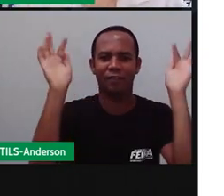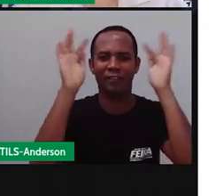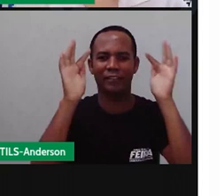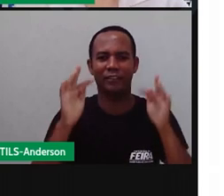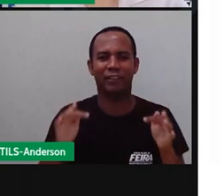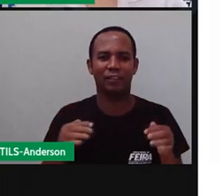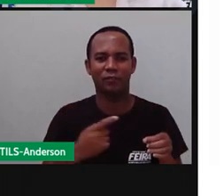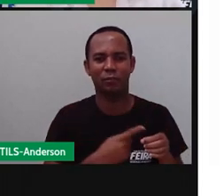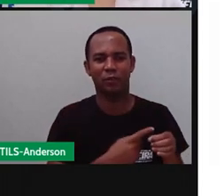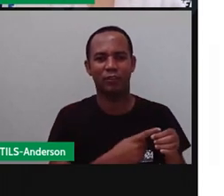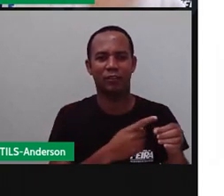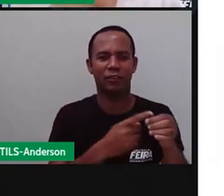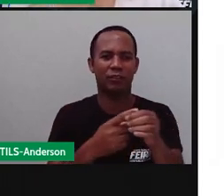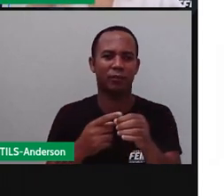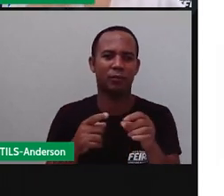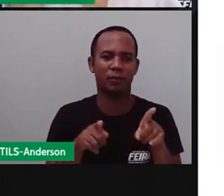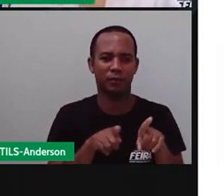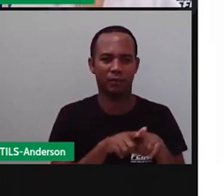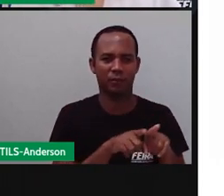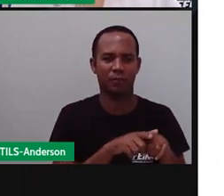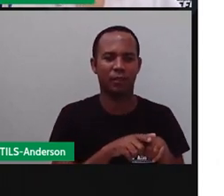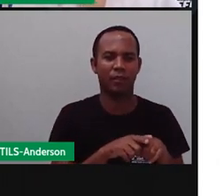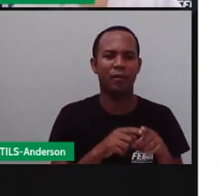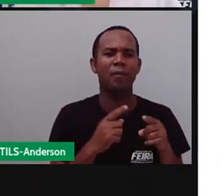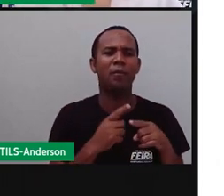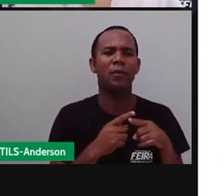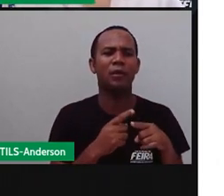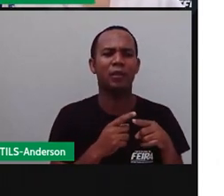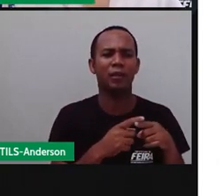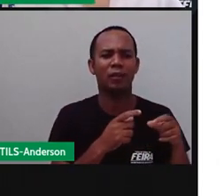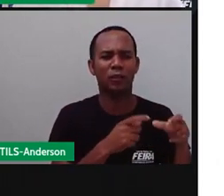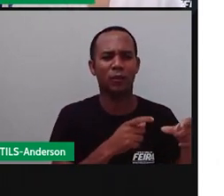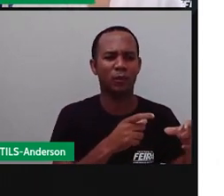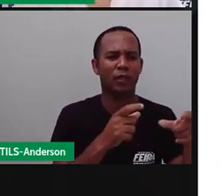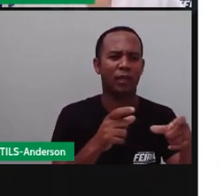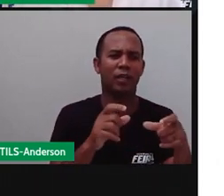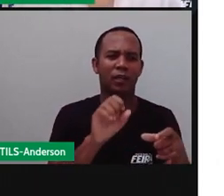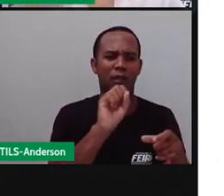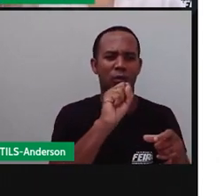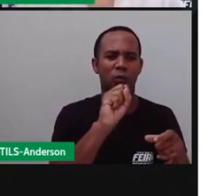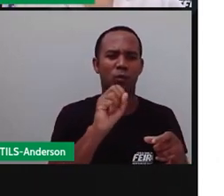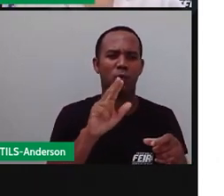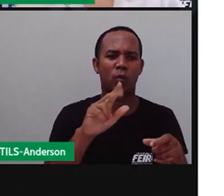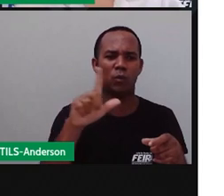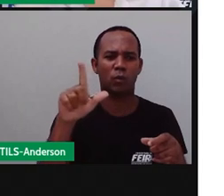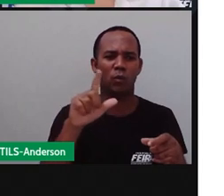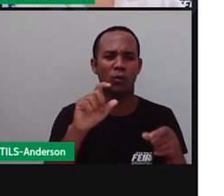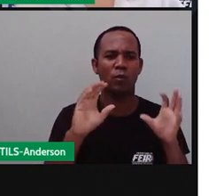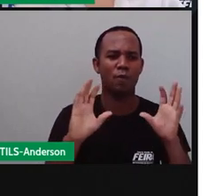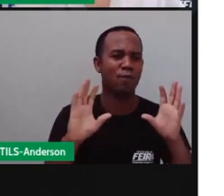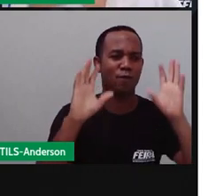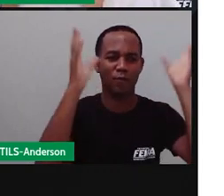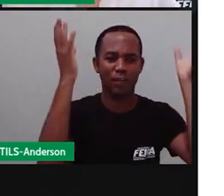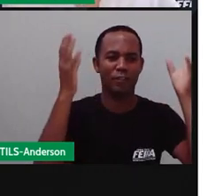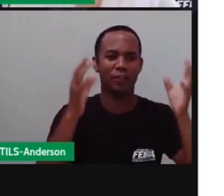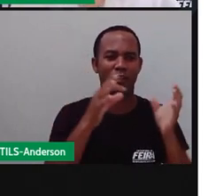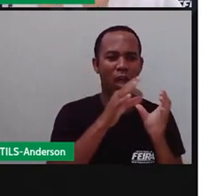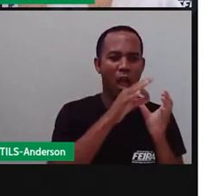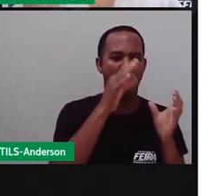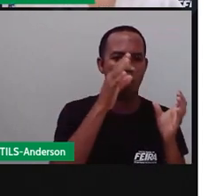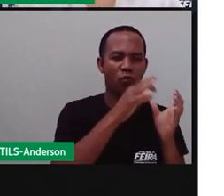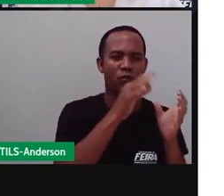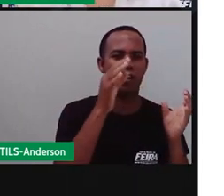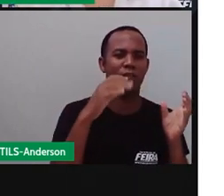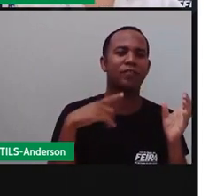municípios. Por quê? Em vários municípios, né? Do sul do país é comemorada aí a Festa da Uva, cada um anda do seu